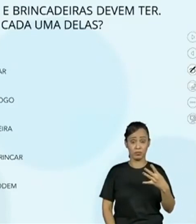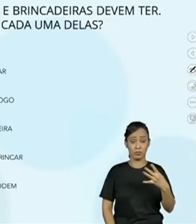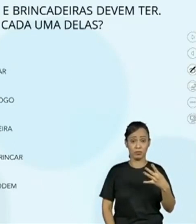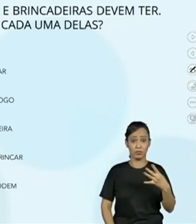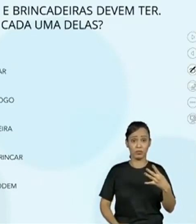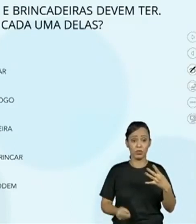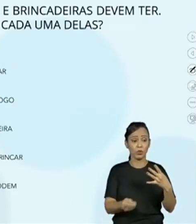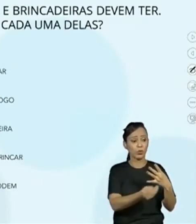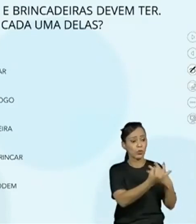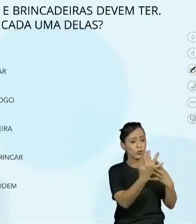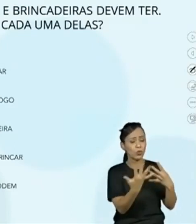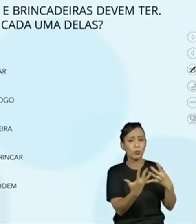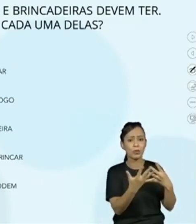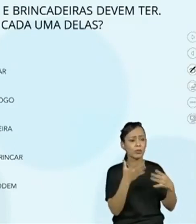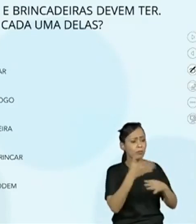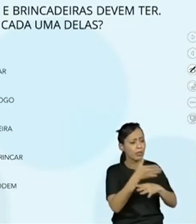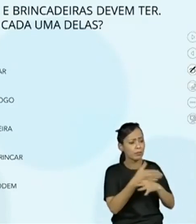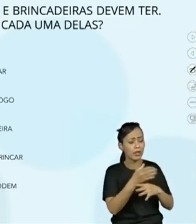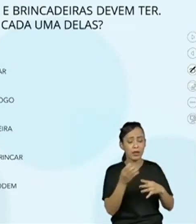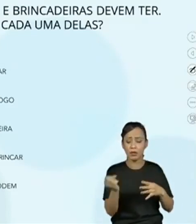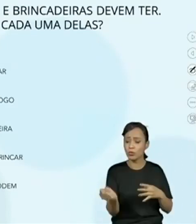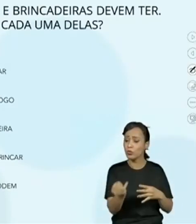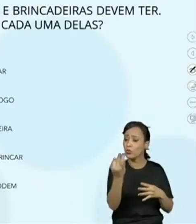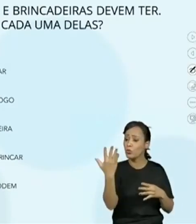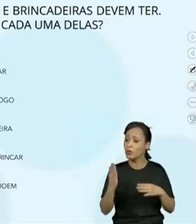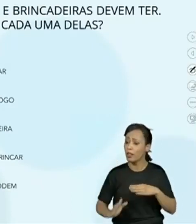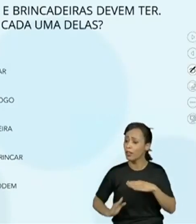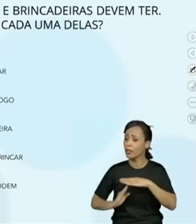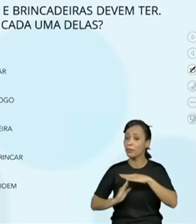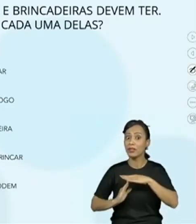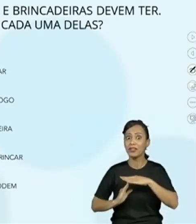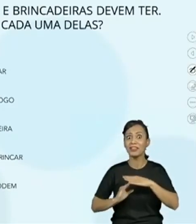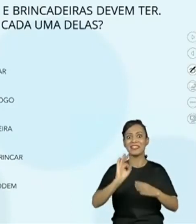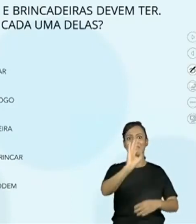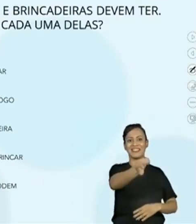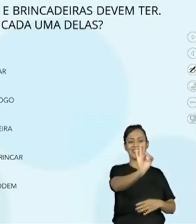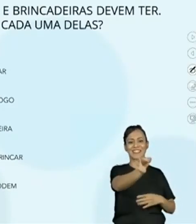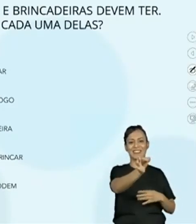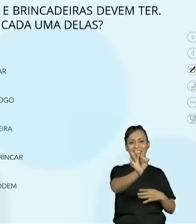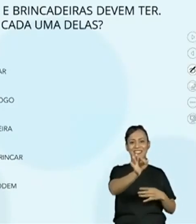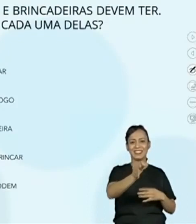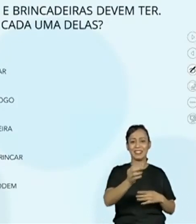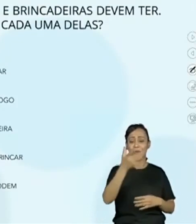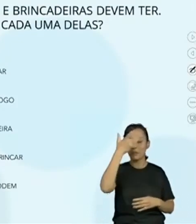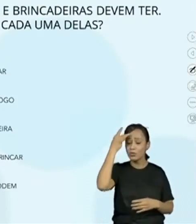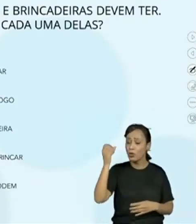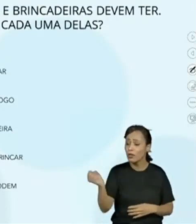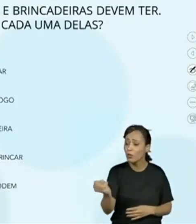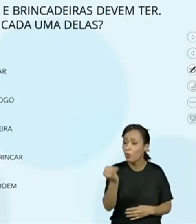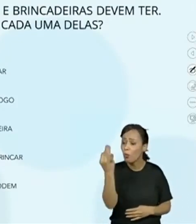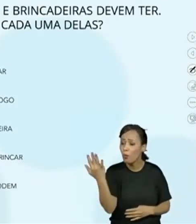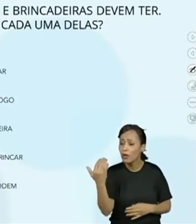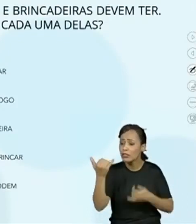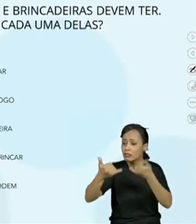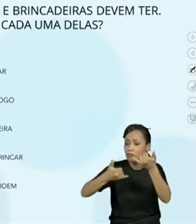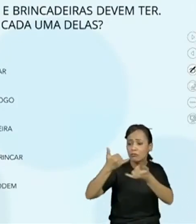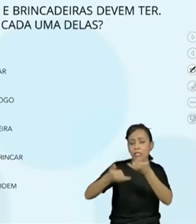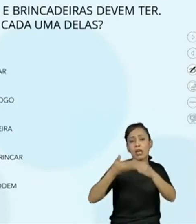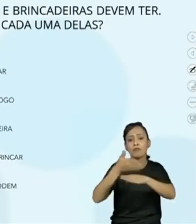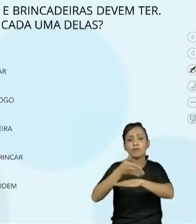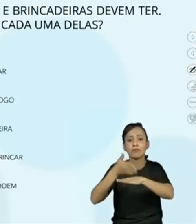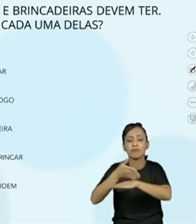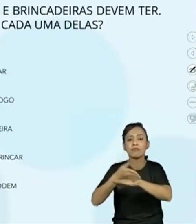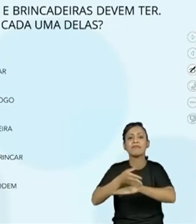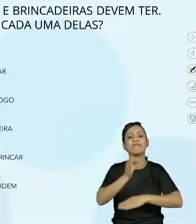informa quantas pessoas podem participar? Essa está correta. Informa quantas pessoas podem participar.